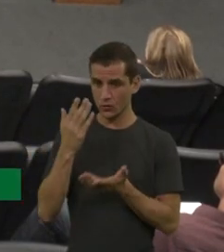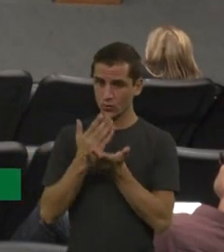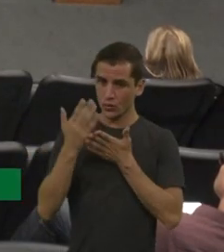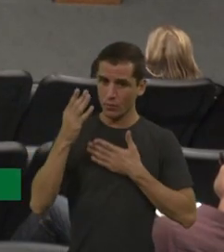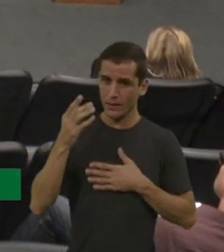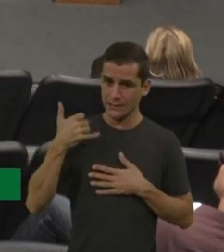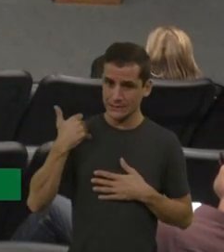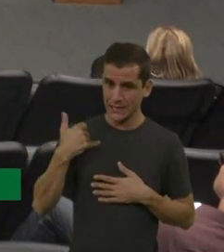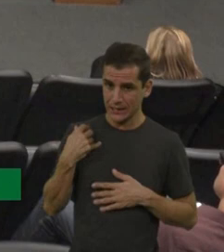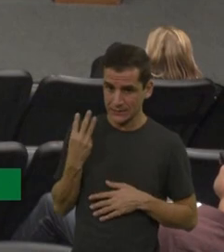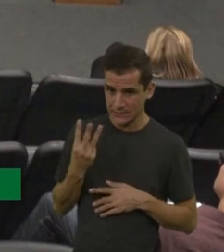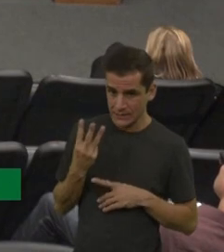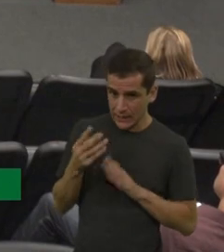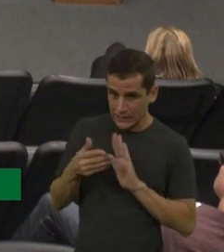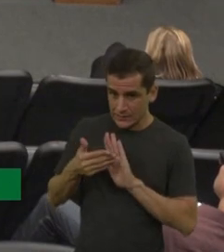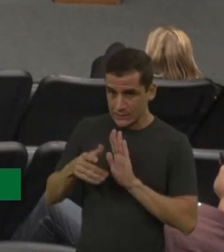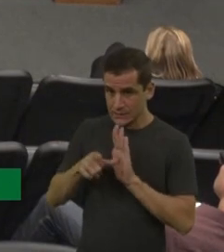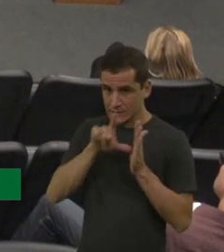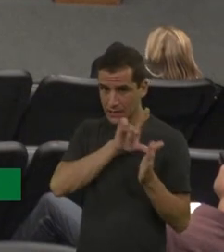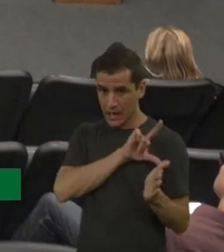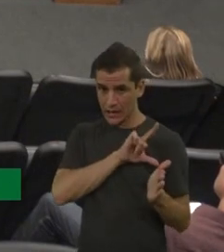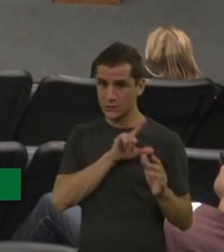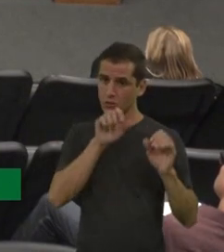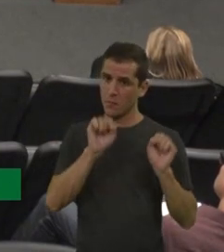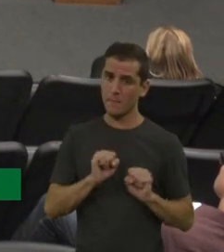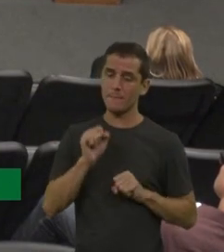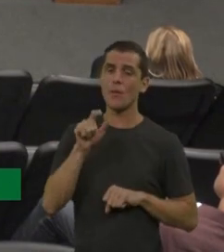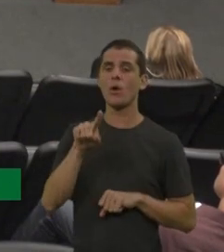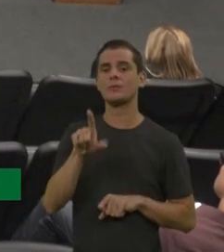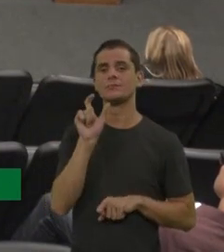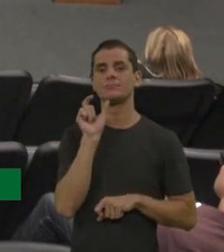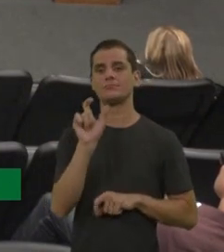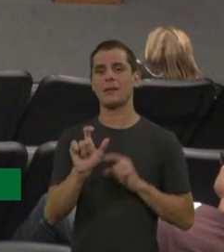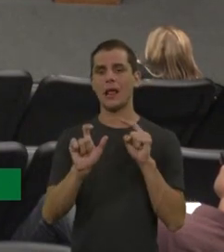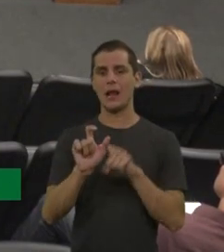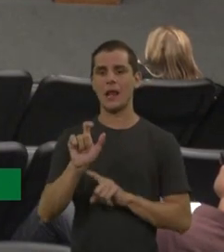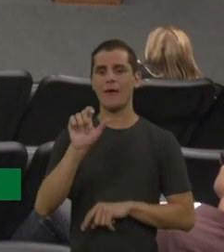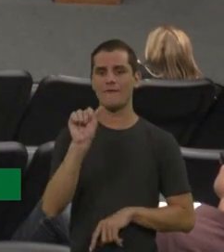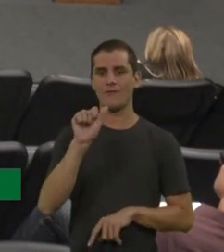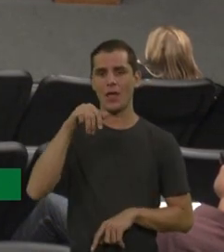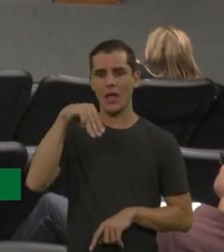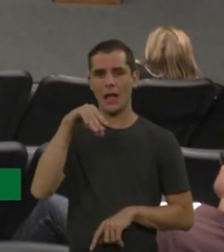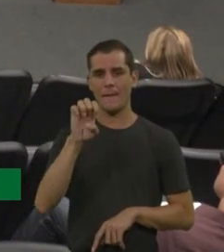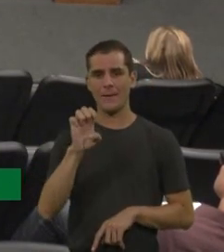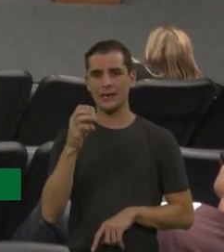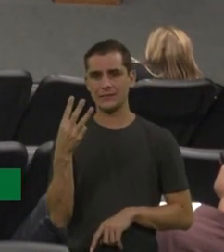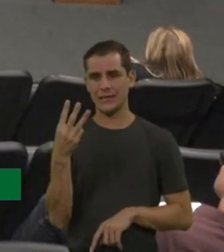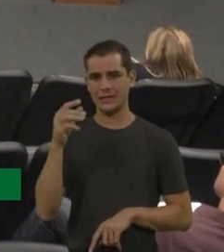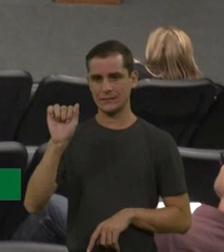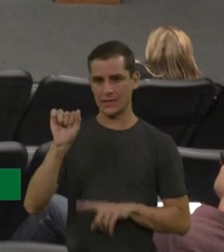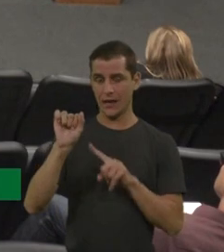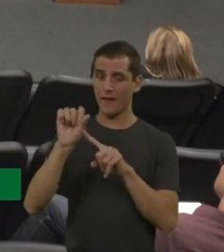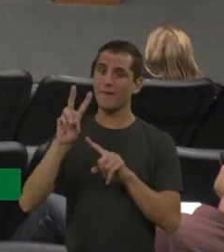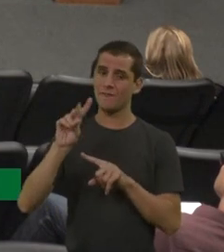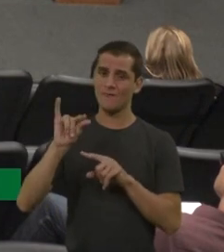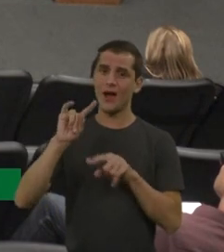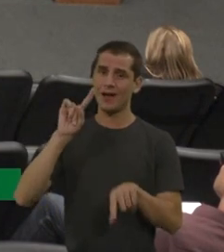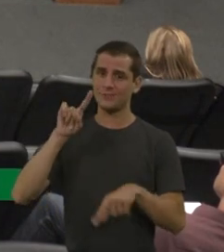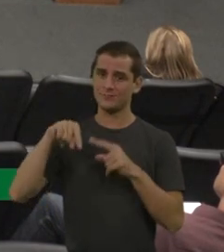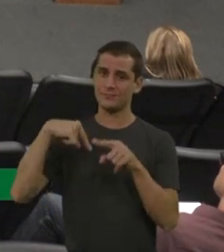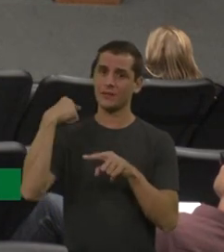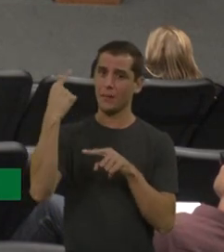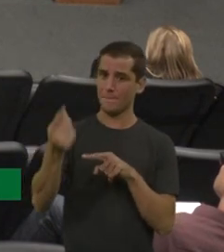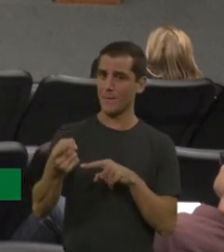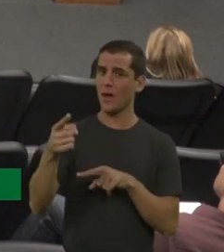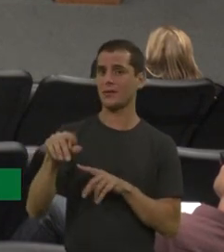anos, a gente pode chamar de uma AME 3A, então possivelmente ele vai evoluir com uma forma mais grave, ela vai evoluir com perda de ambulação por volta